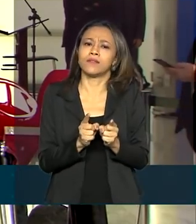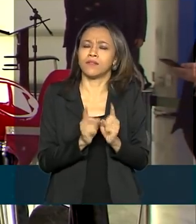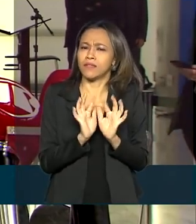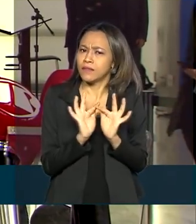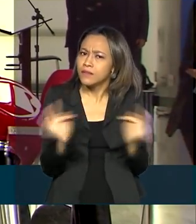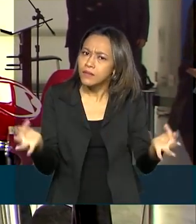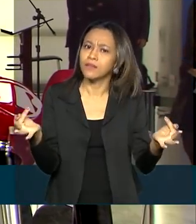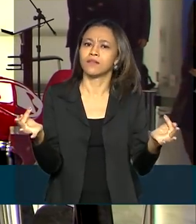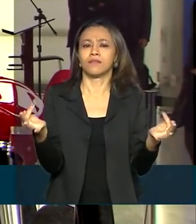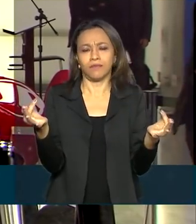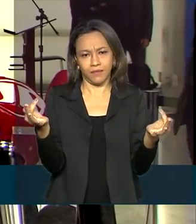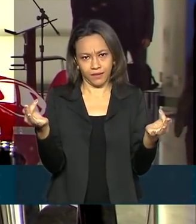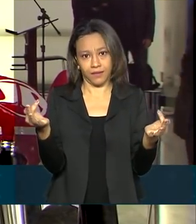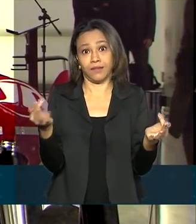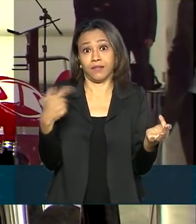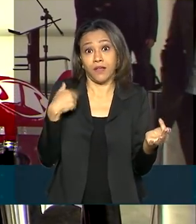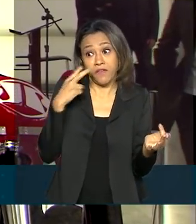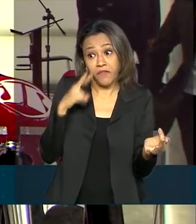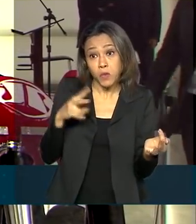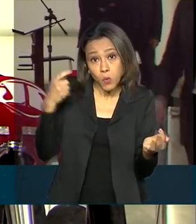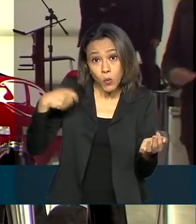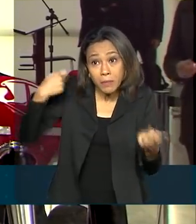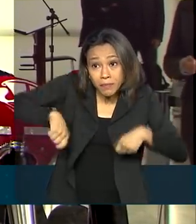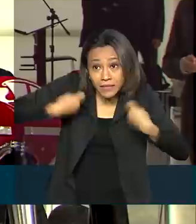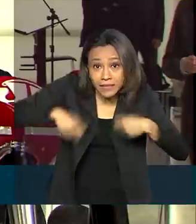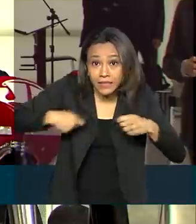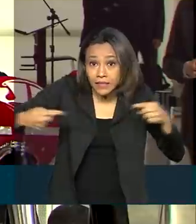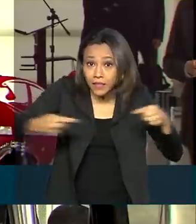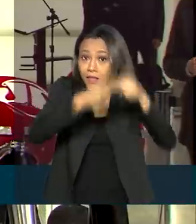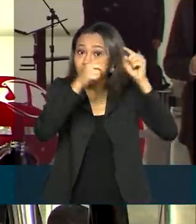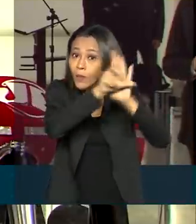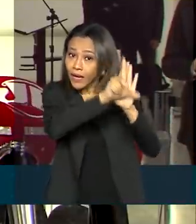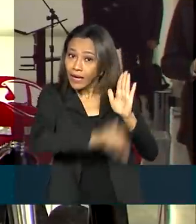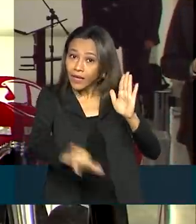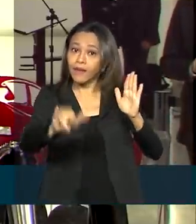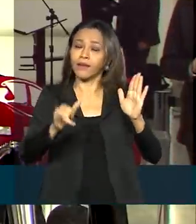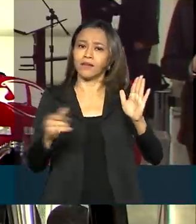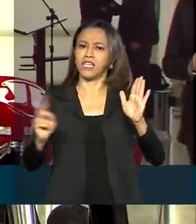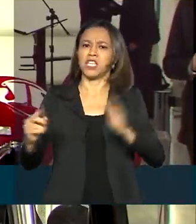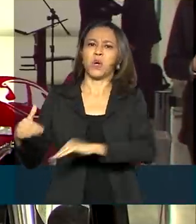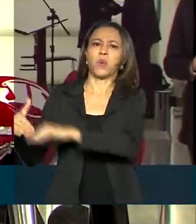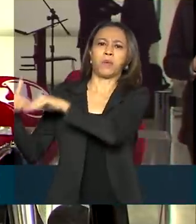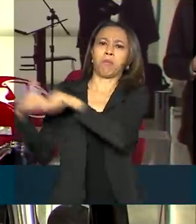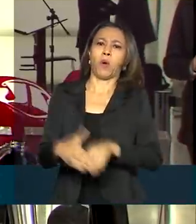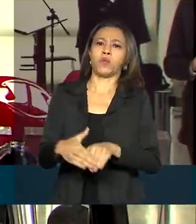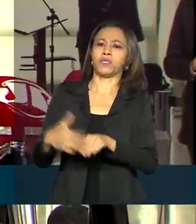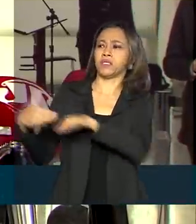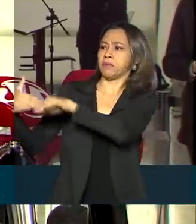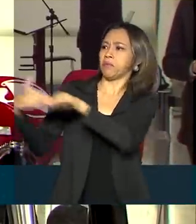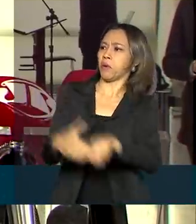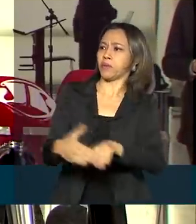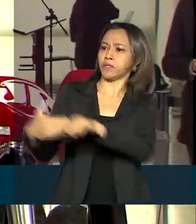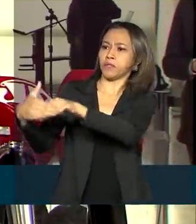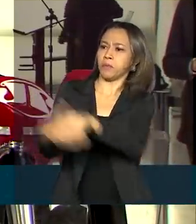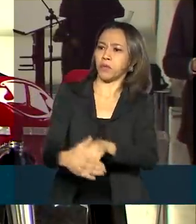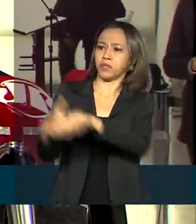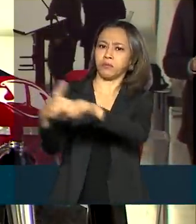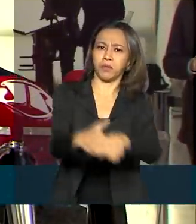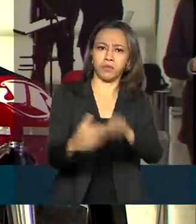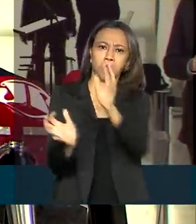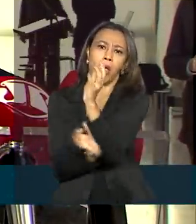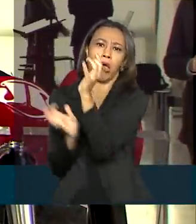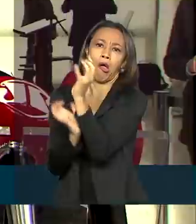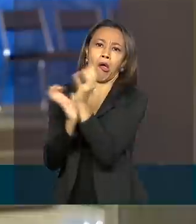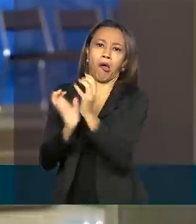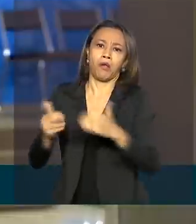só para as obrigações que advêm efetivamente da lei e não que foram impostas ali pelas diferentes burocracias dos